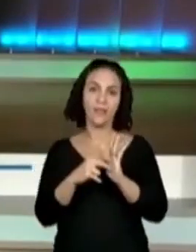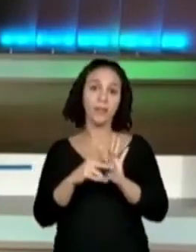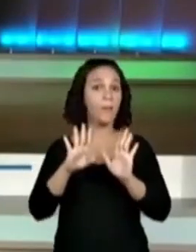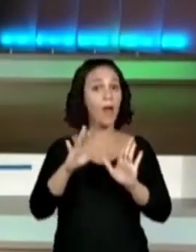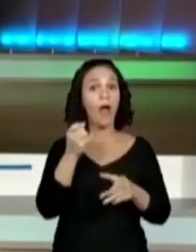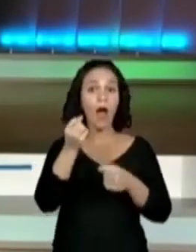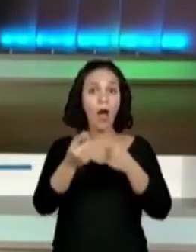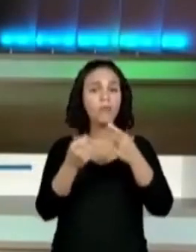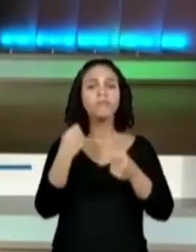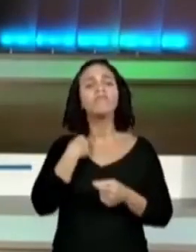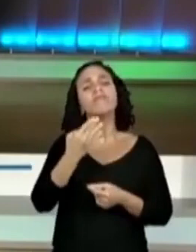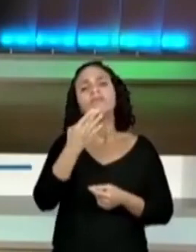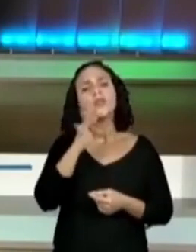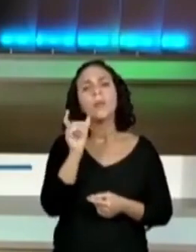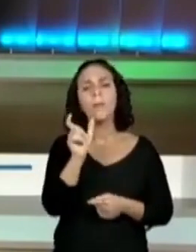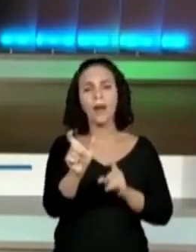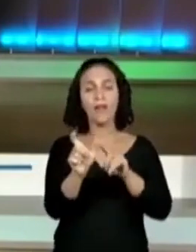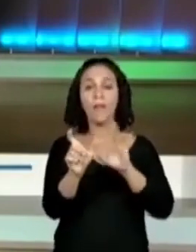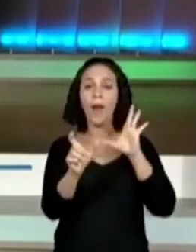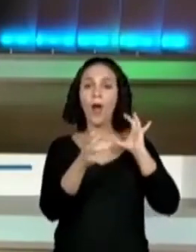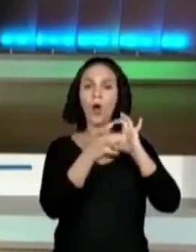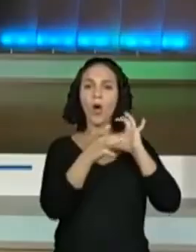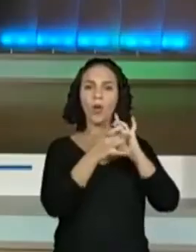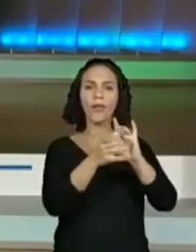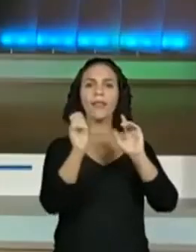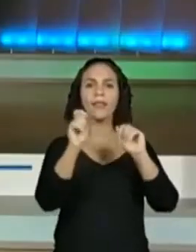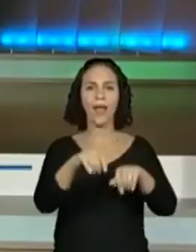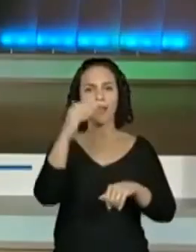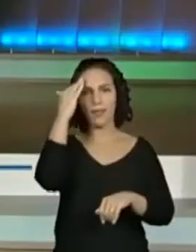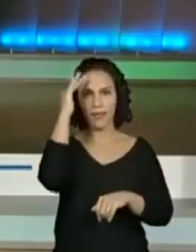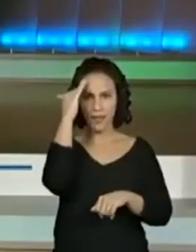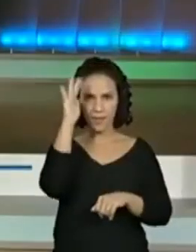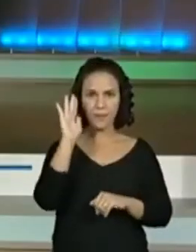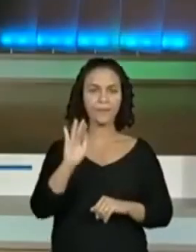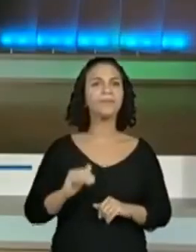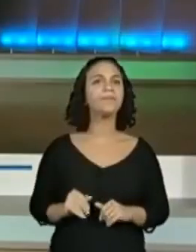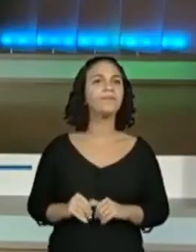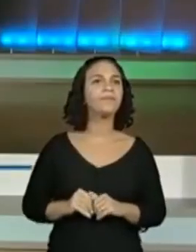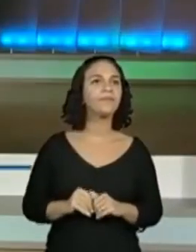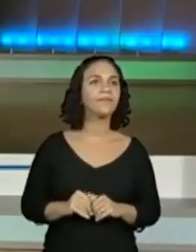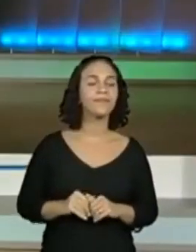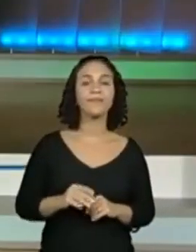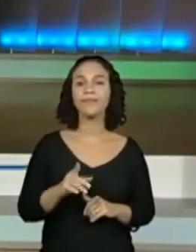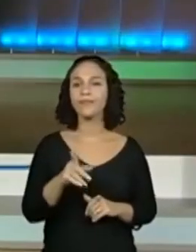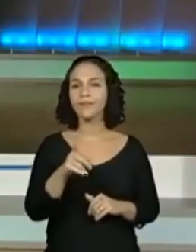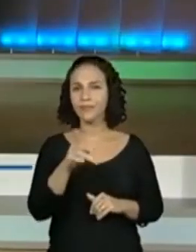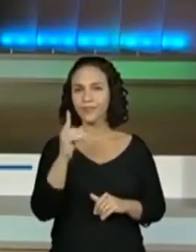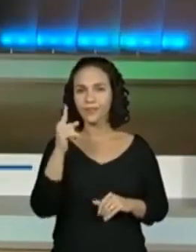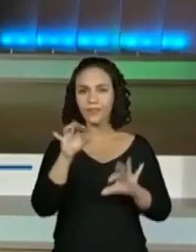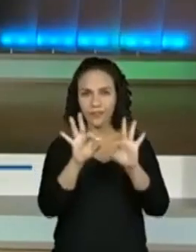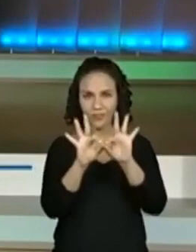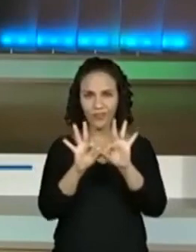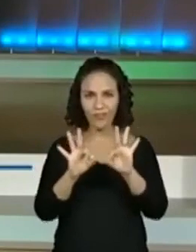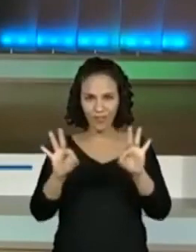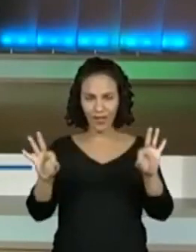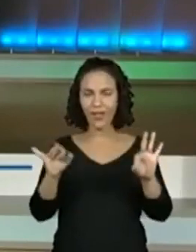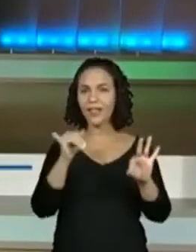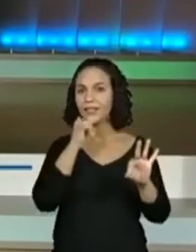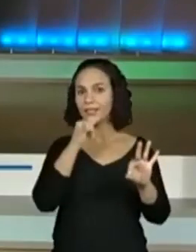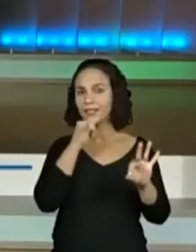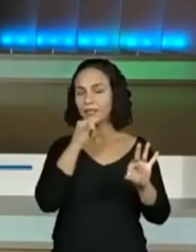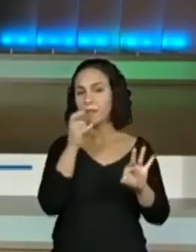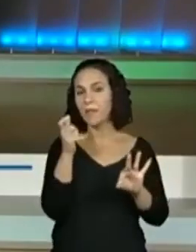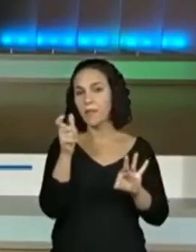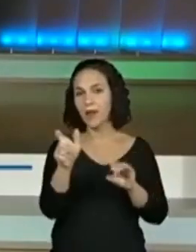mas compensa dizer que cabe sim. Eu vou dar o exemplo de uma frase do texto, que tem a